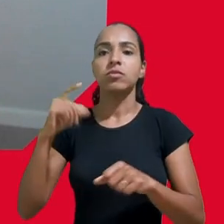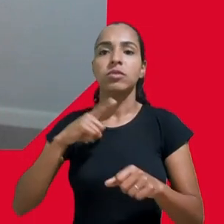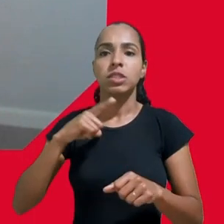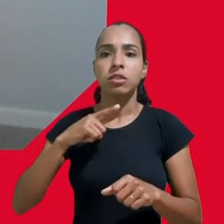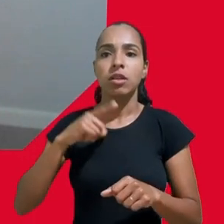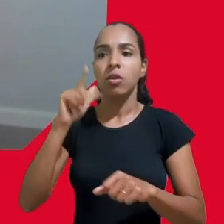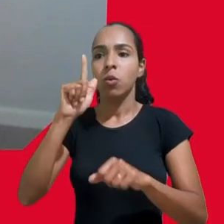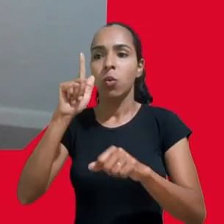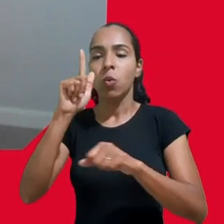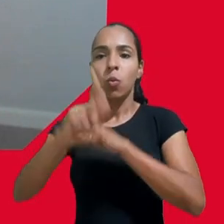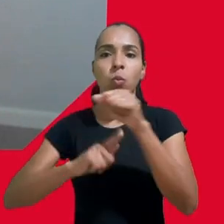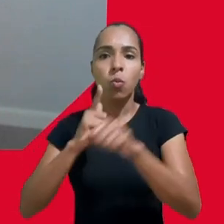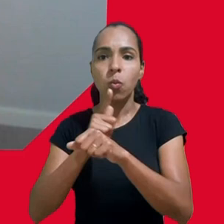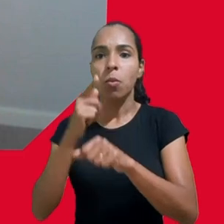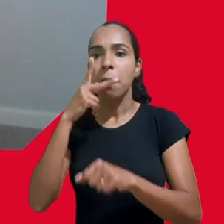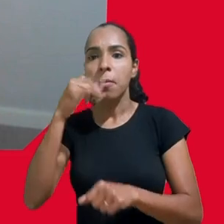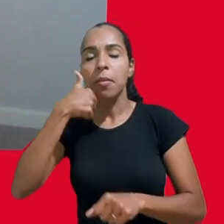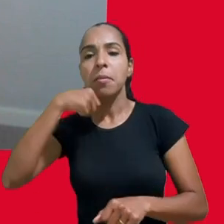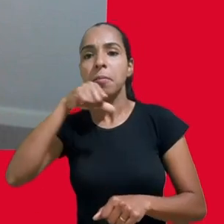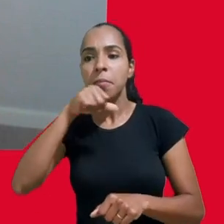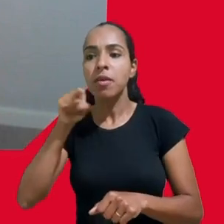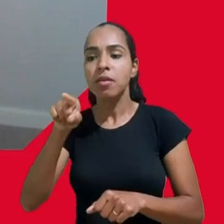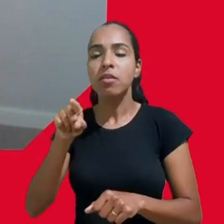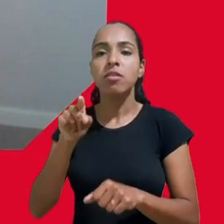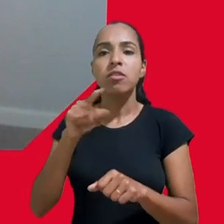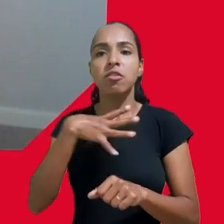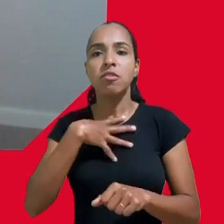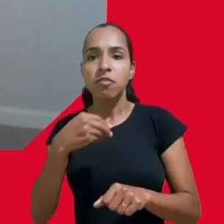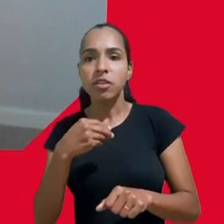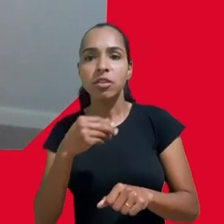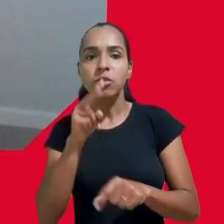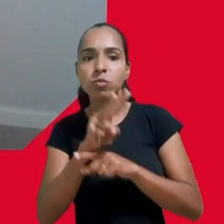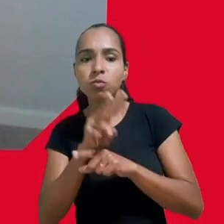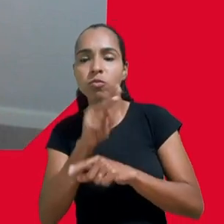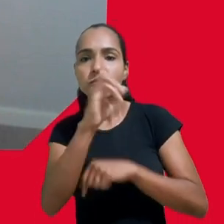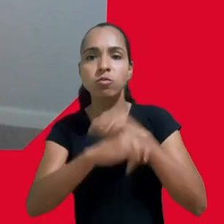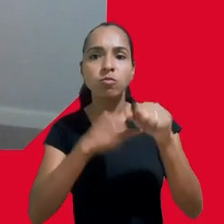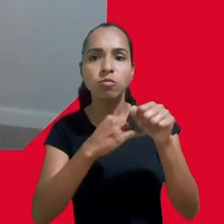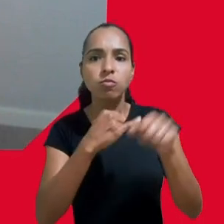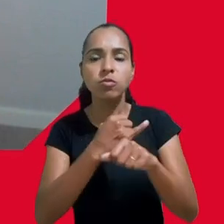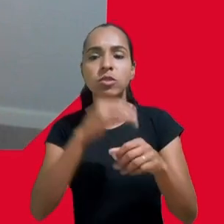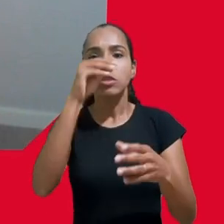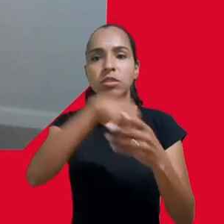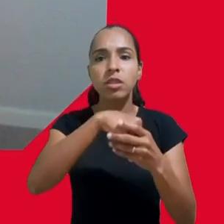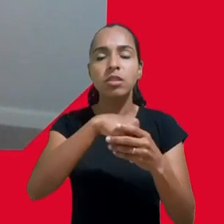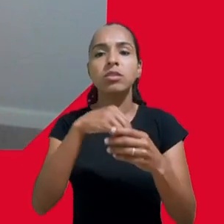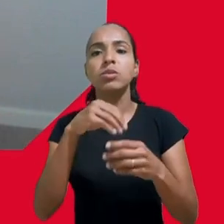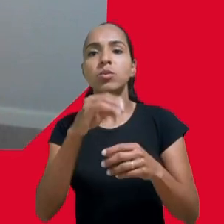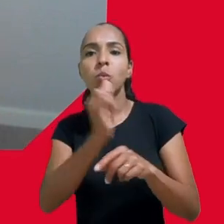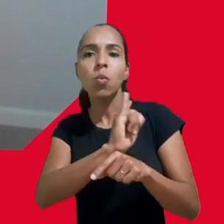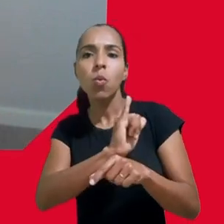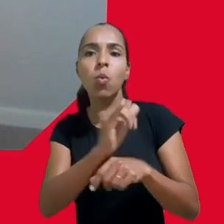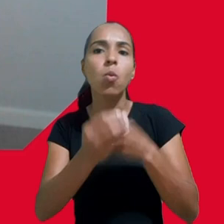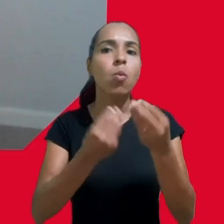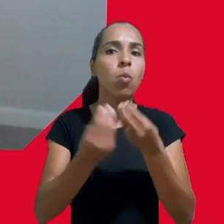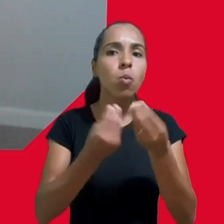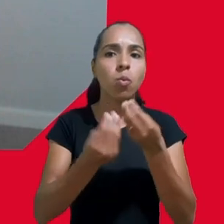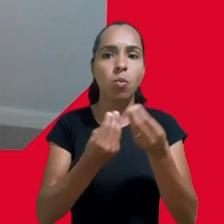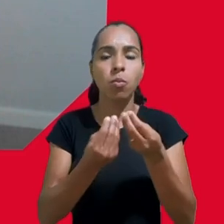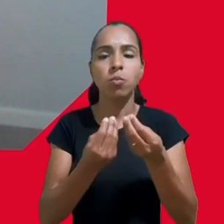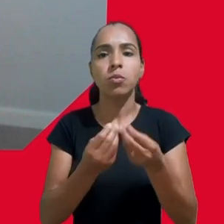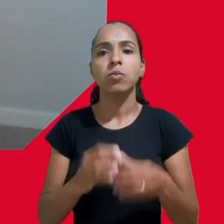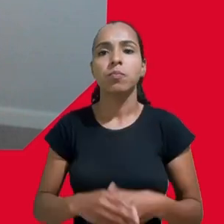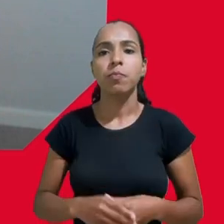pessoais de seus filhos após constatarem que o YouTube desrespeitava a GDPR a GDPR é uma lei europeia